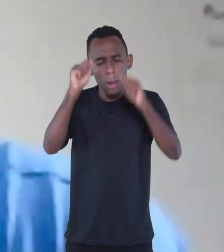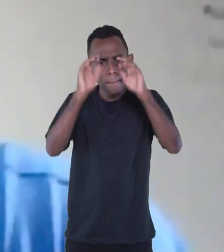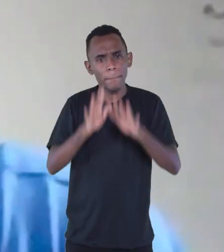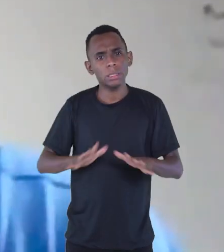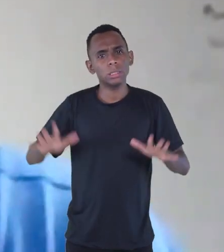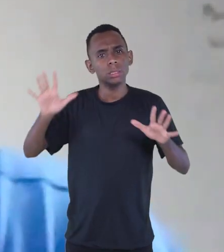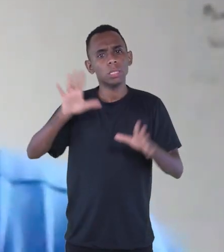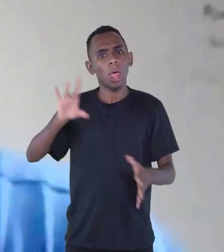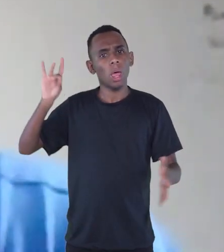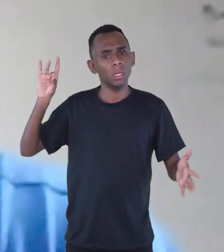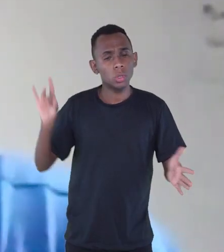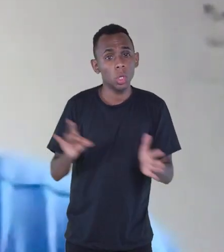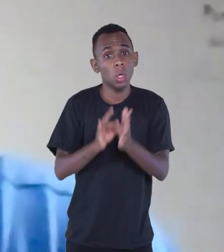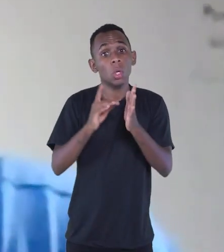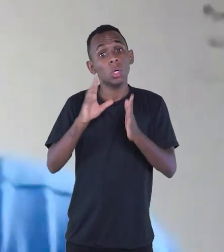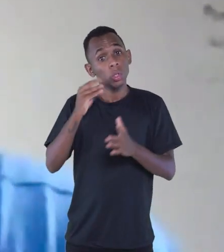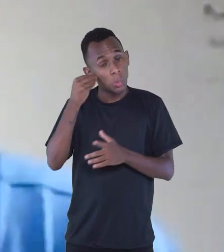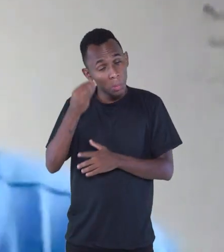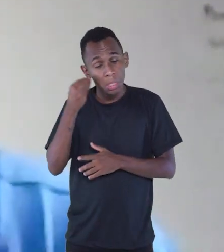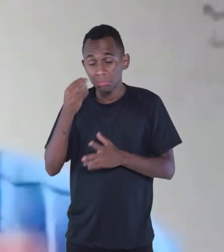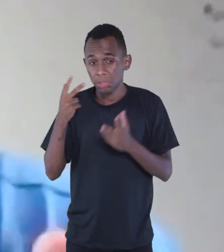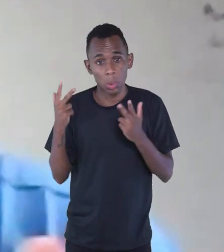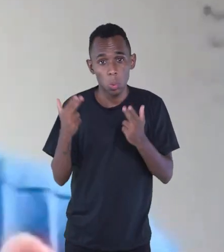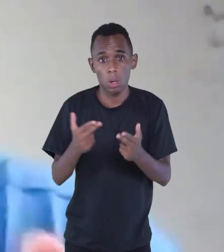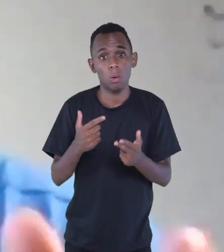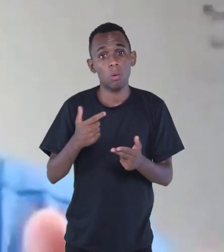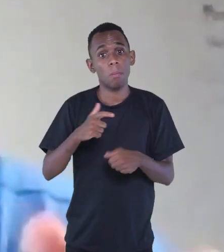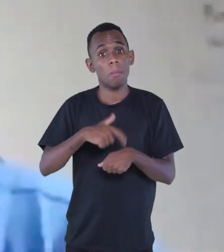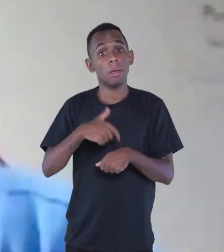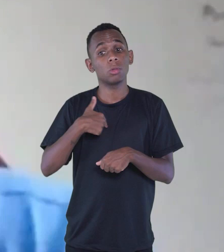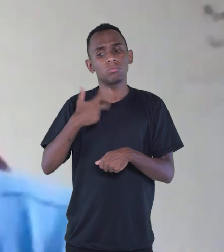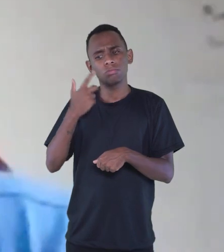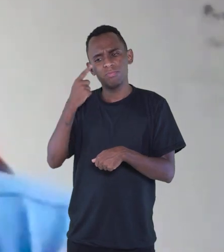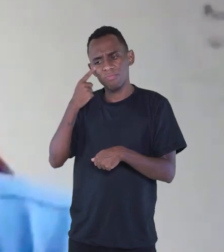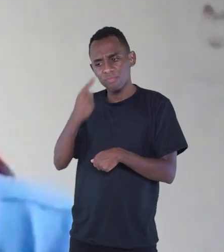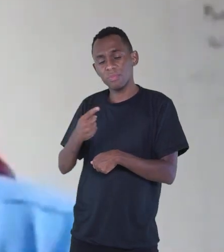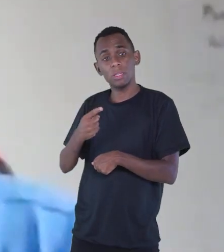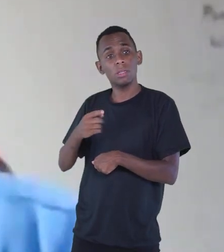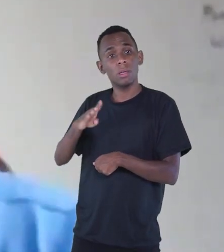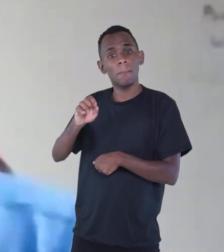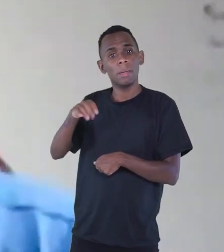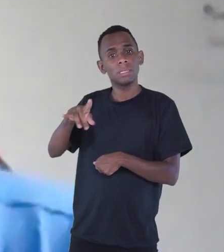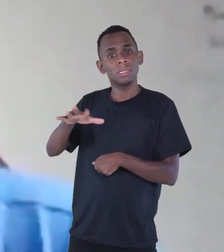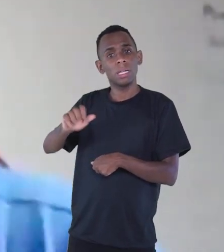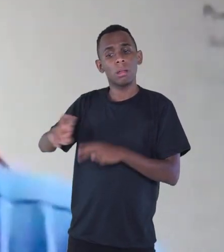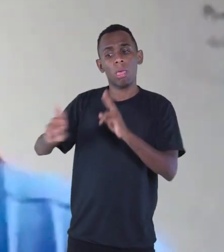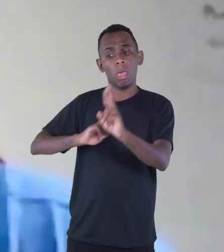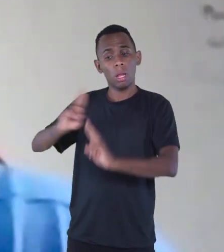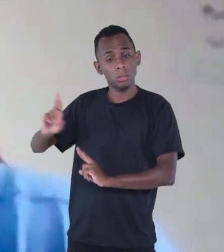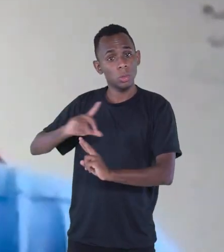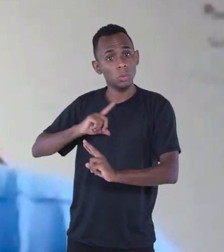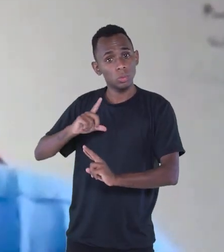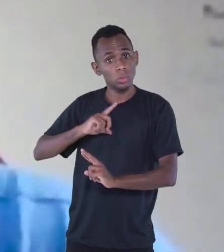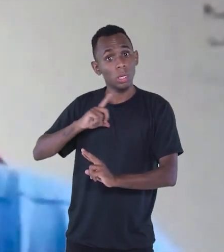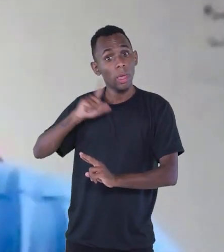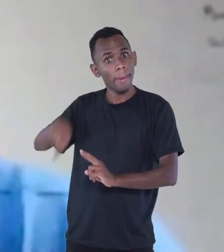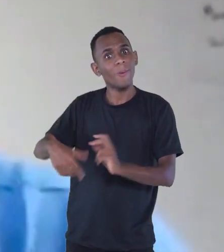E eu tenho essa mesma experiência. Quando eu vi isso em Bandeira, falei, caramba, é aqui que está o segredo da coisa. você